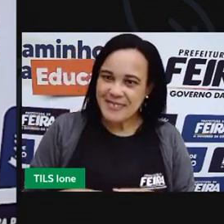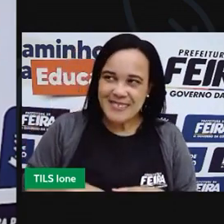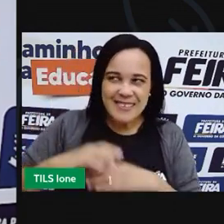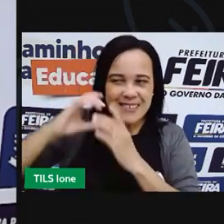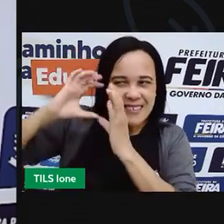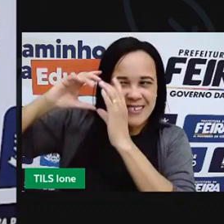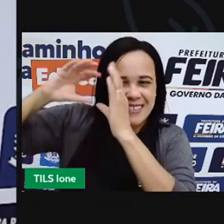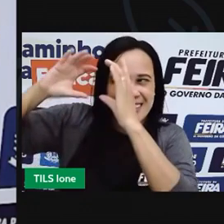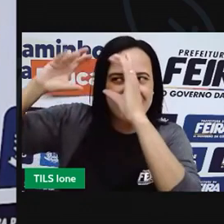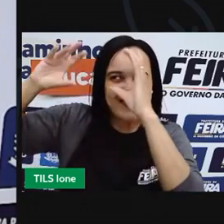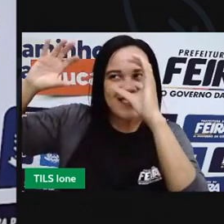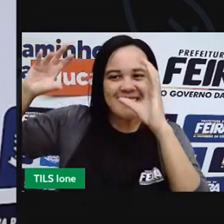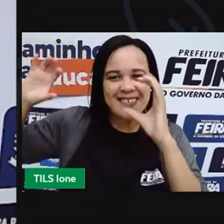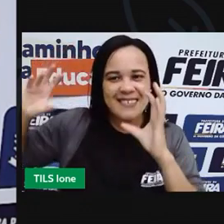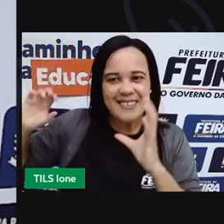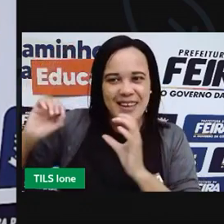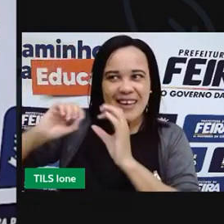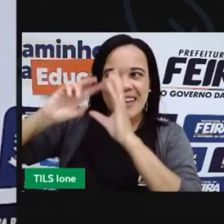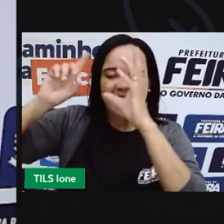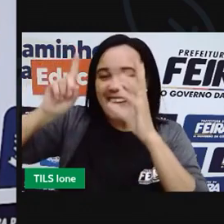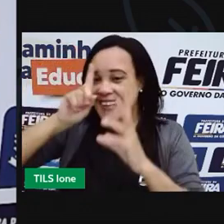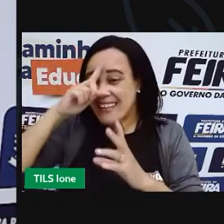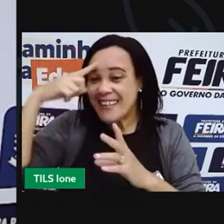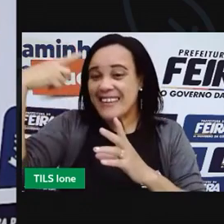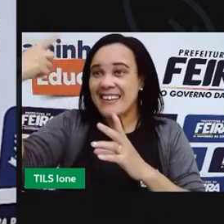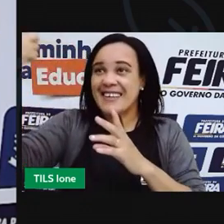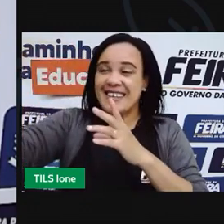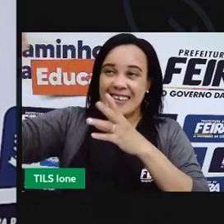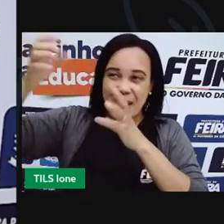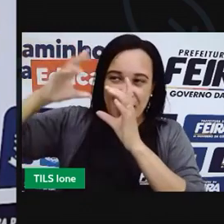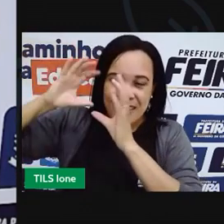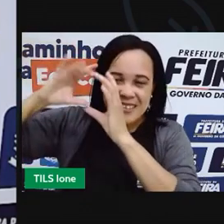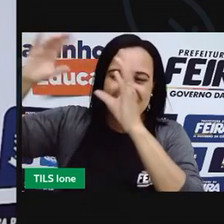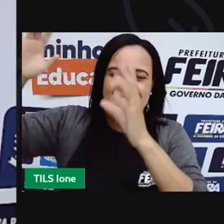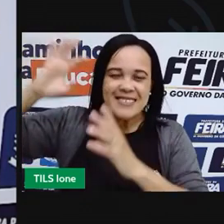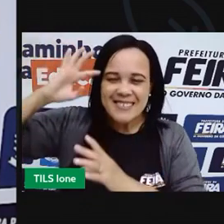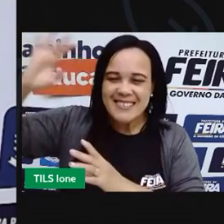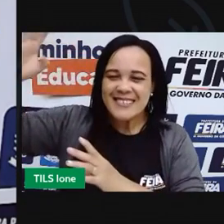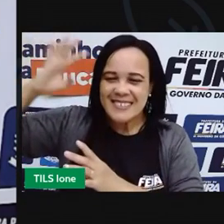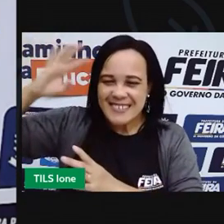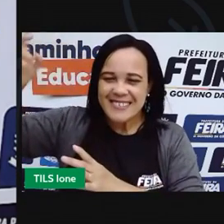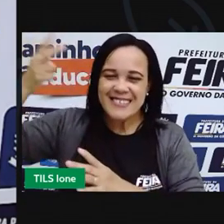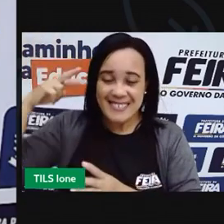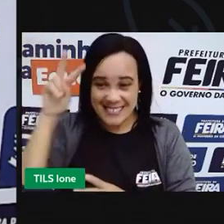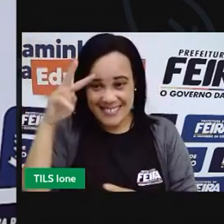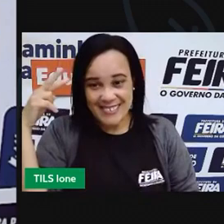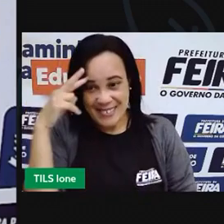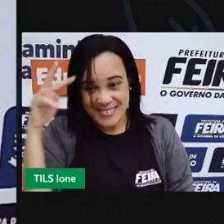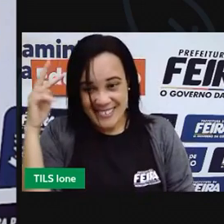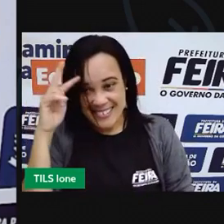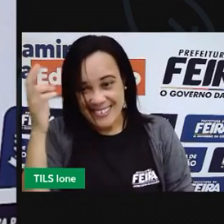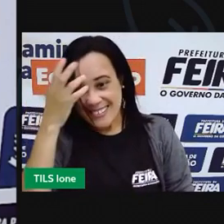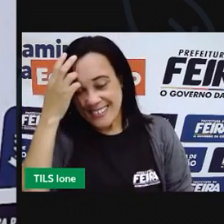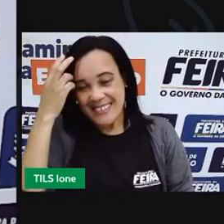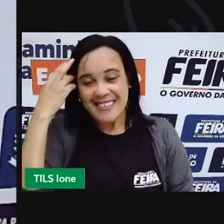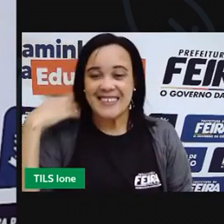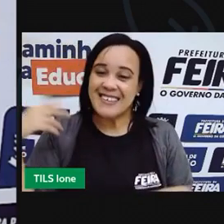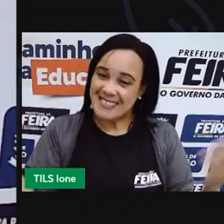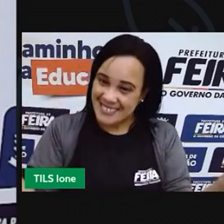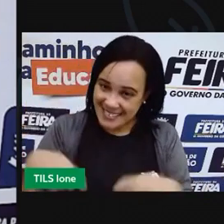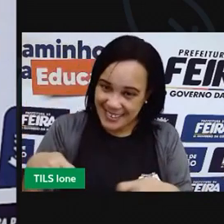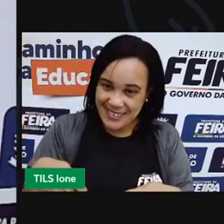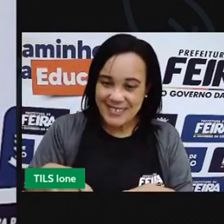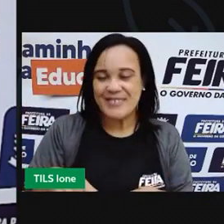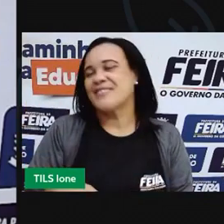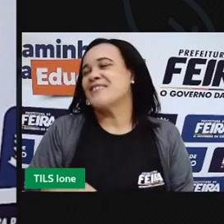fãs de conta aqui comigo? Acompanhar a contagem da história com os objetos metafóricos? Viu